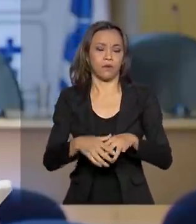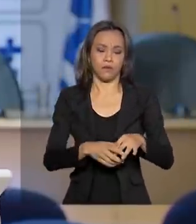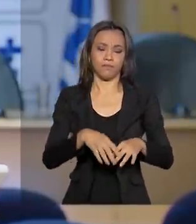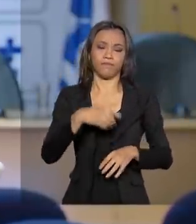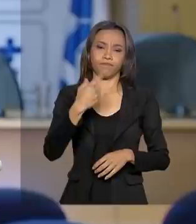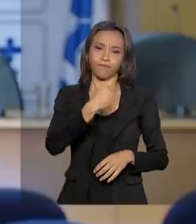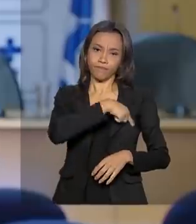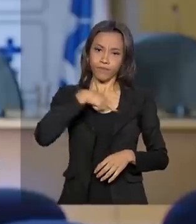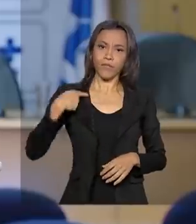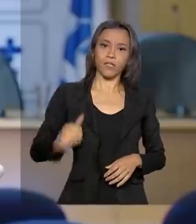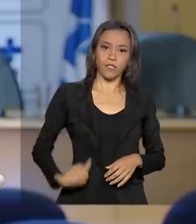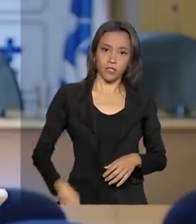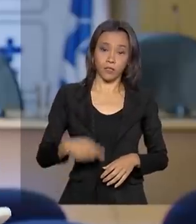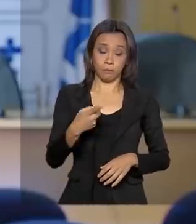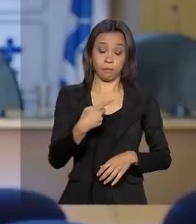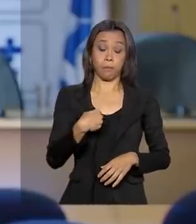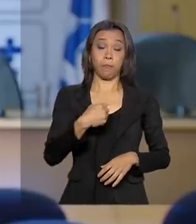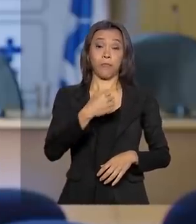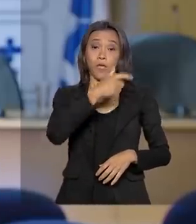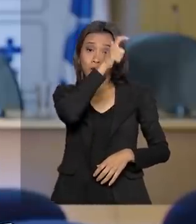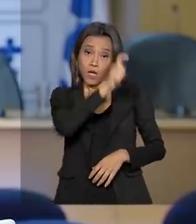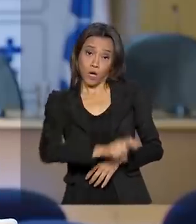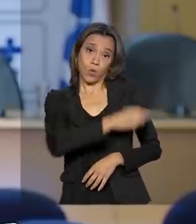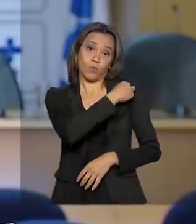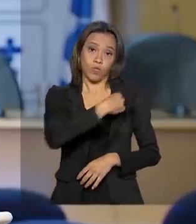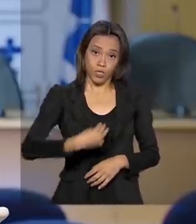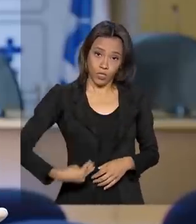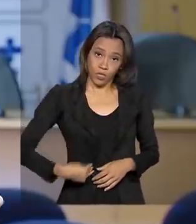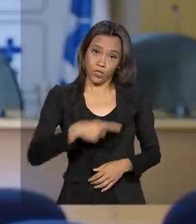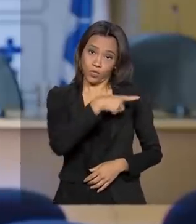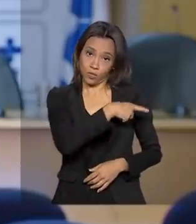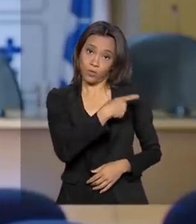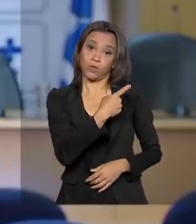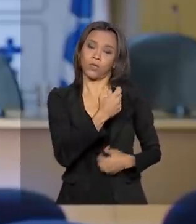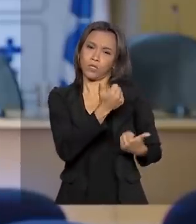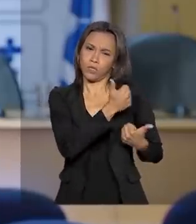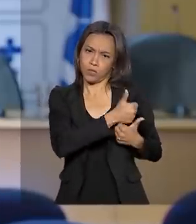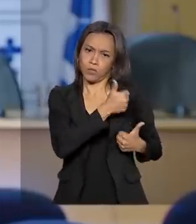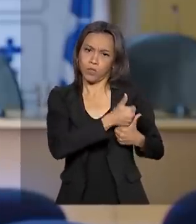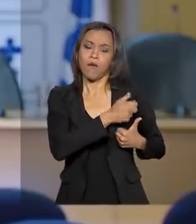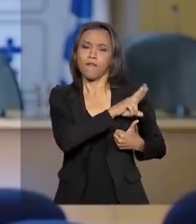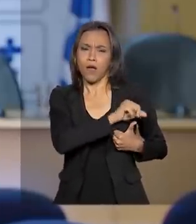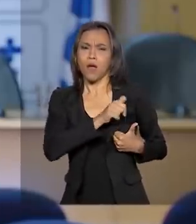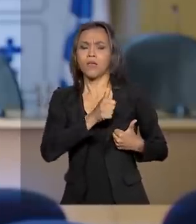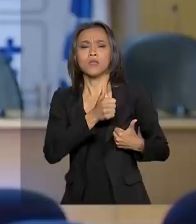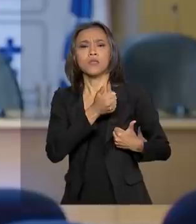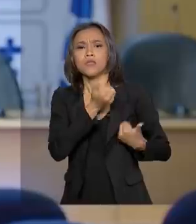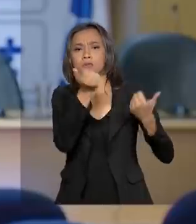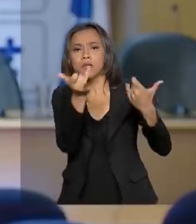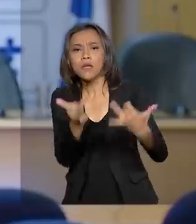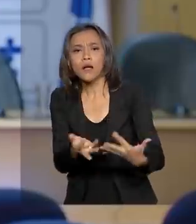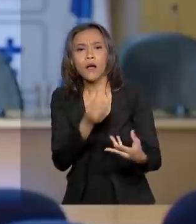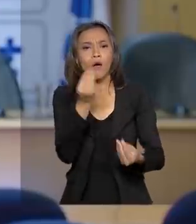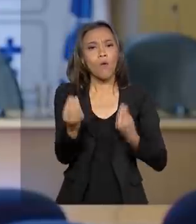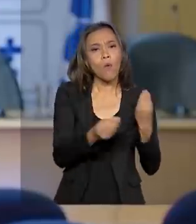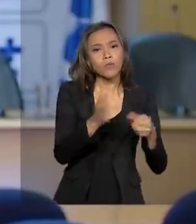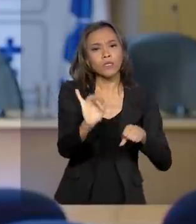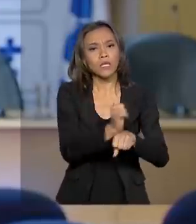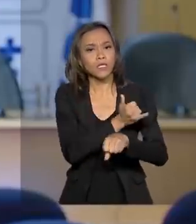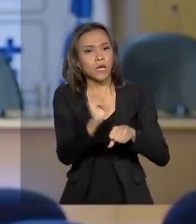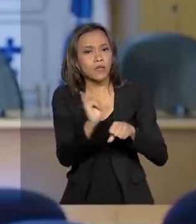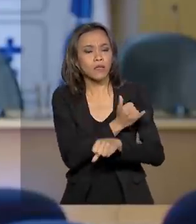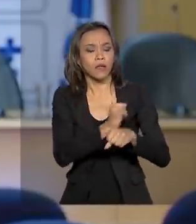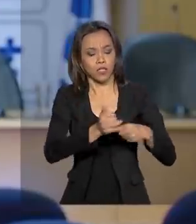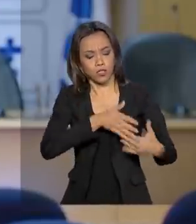interino da saúde, ele vai comentar as ações que estão sendo implementadas e também as recomendações para toda a rede